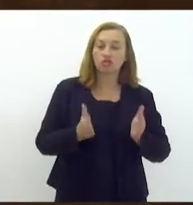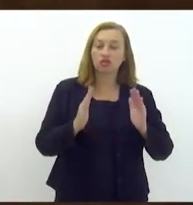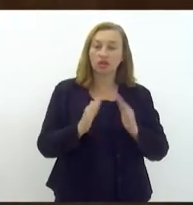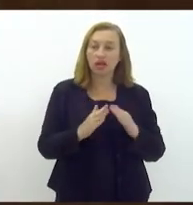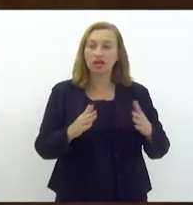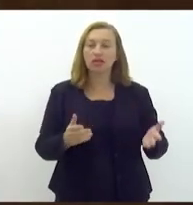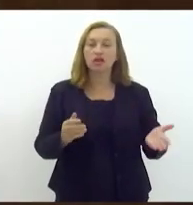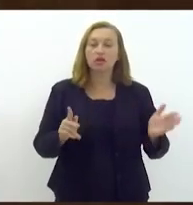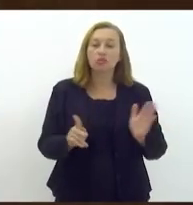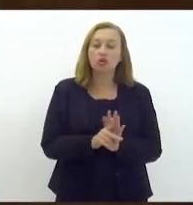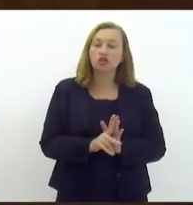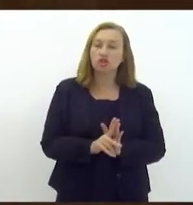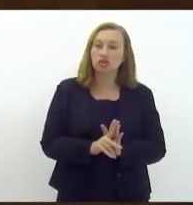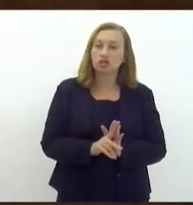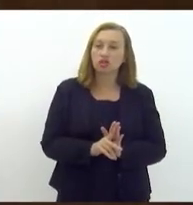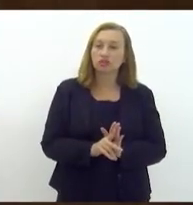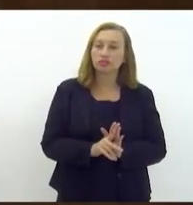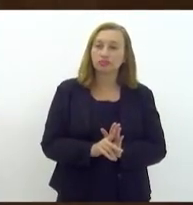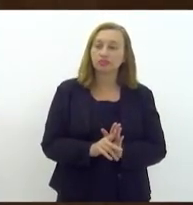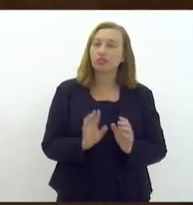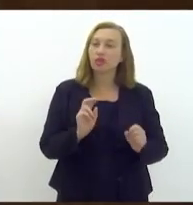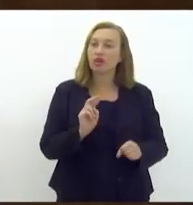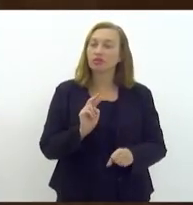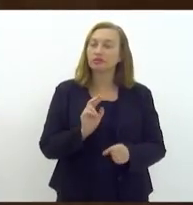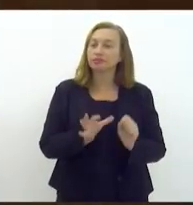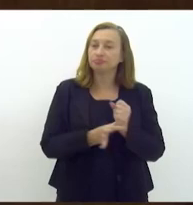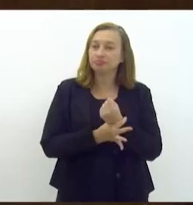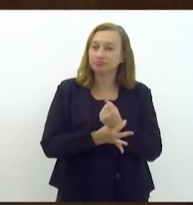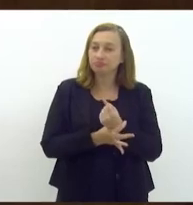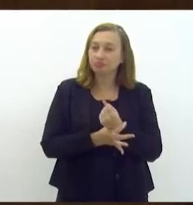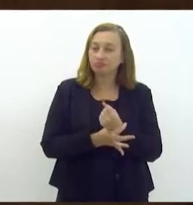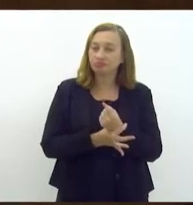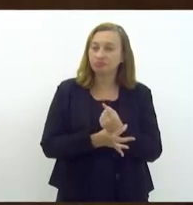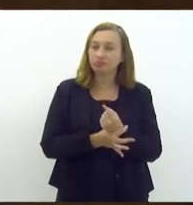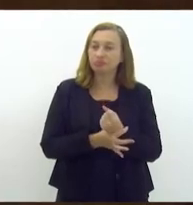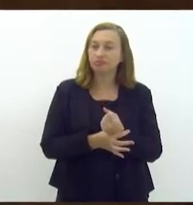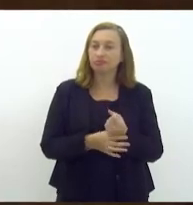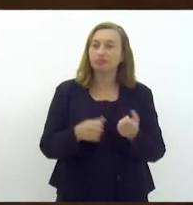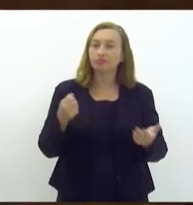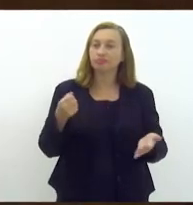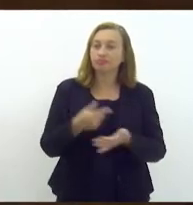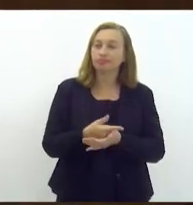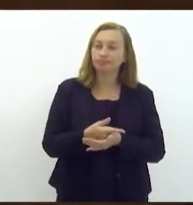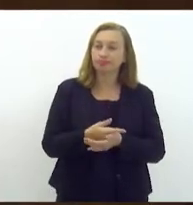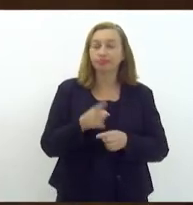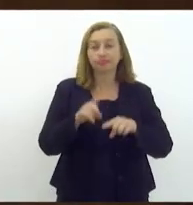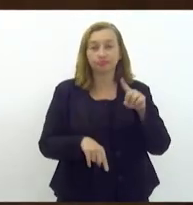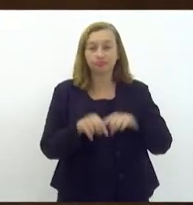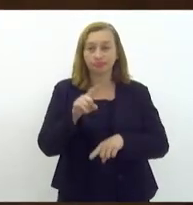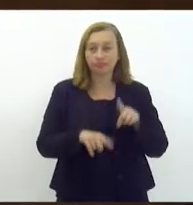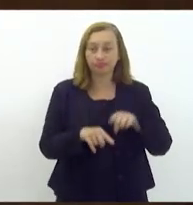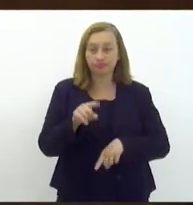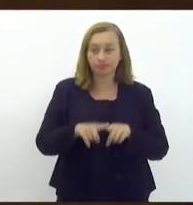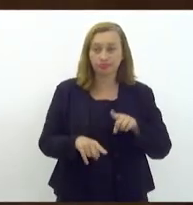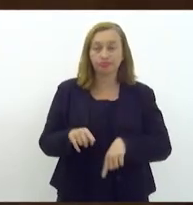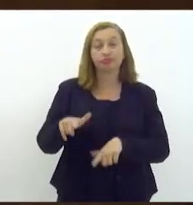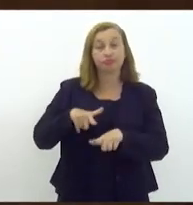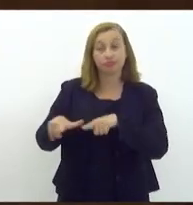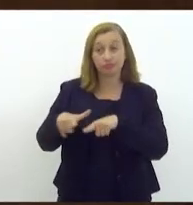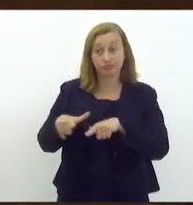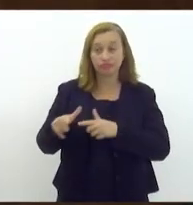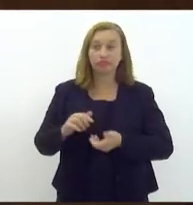projeto esse que trata das medidas de proteção ao consumidor no caso de pagamento de produto ou serviço em duplicidade